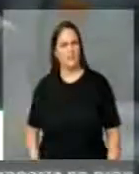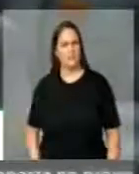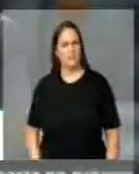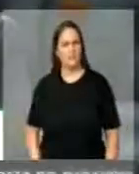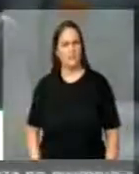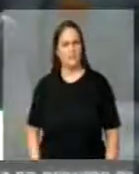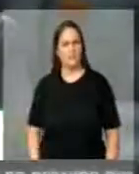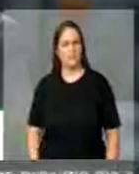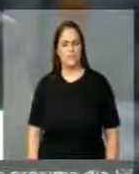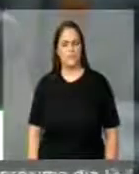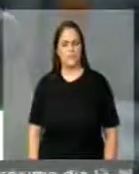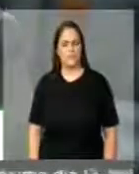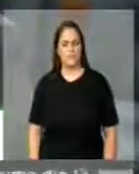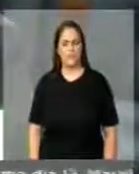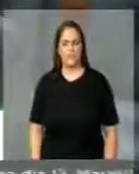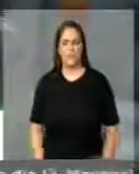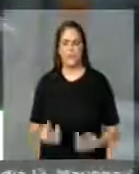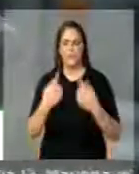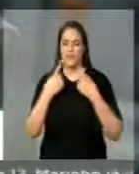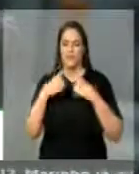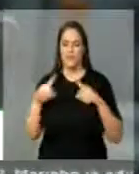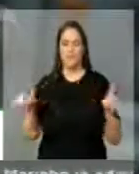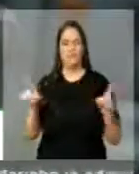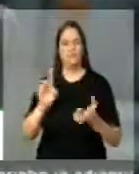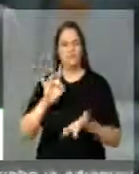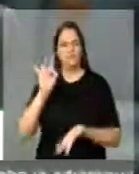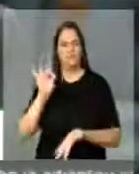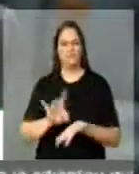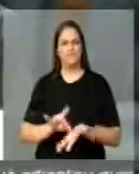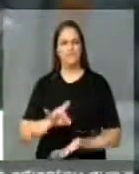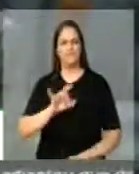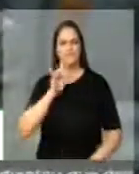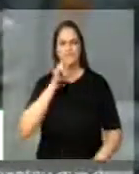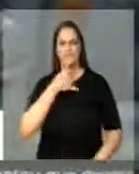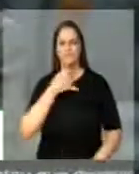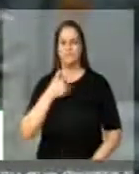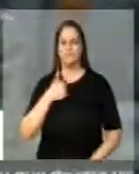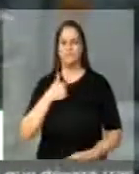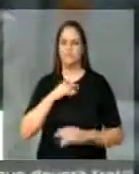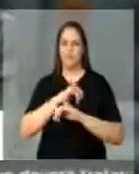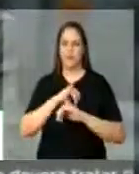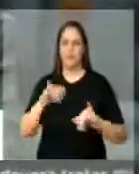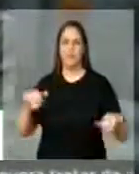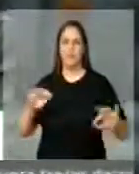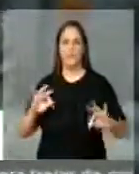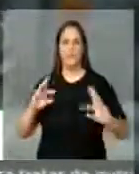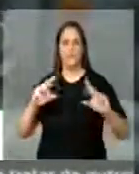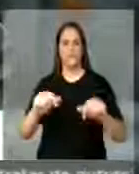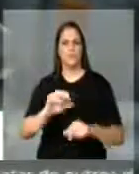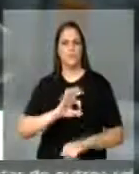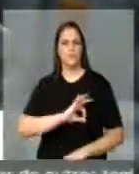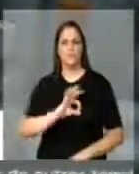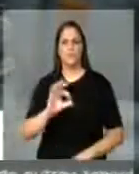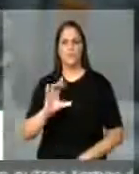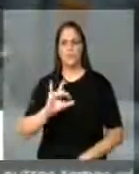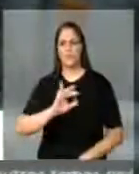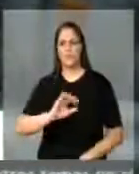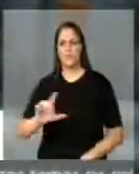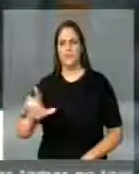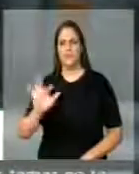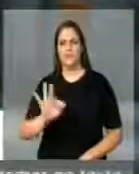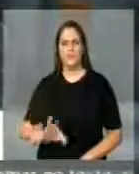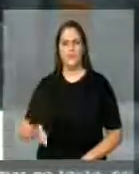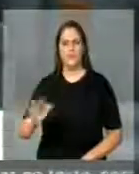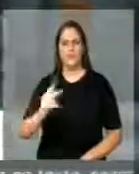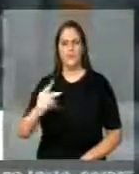o meu lamento profundamente e dizer a todos os policiais militares, policiais civis, policiais